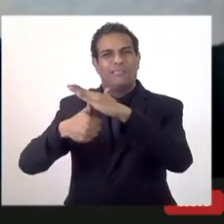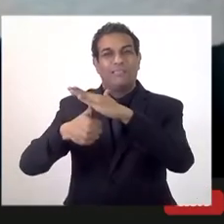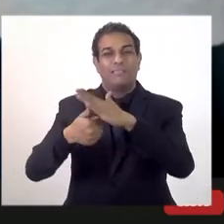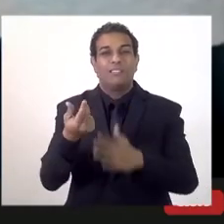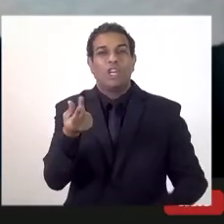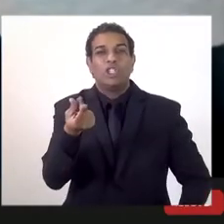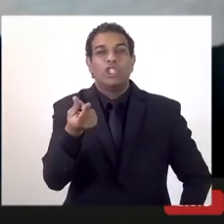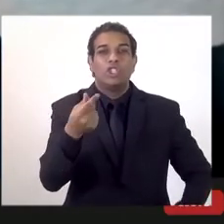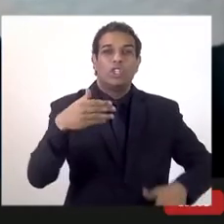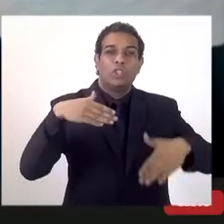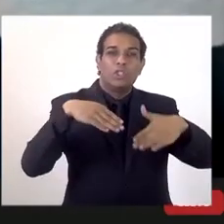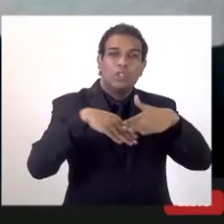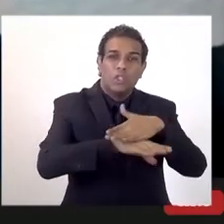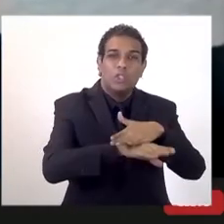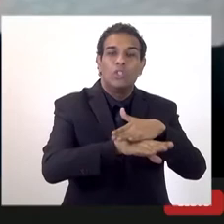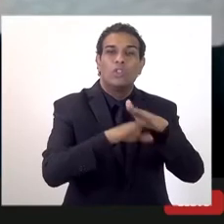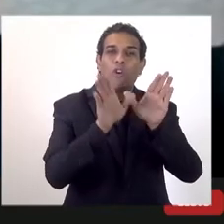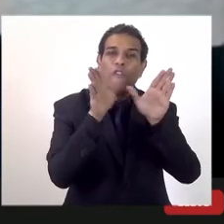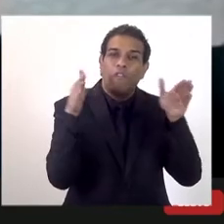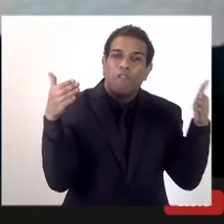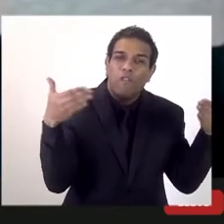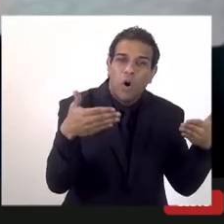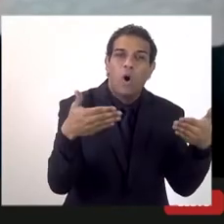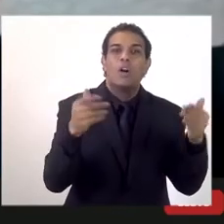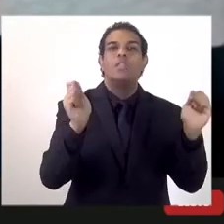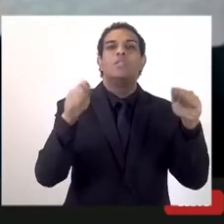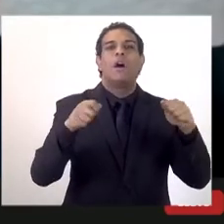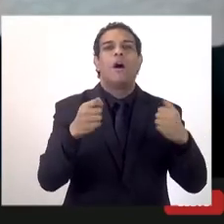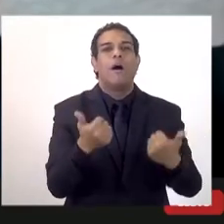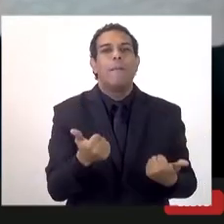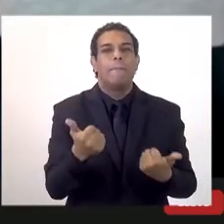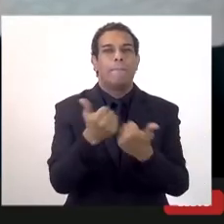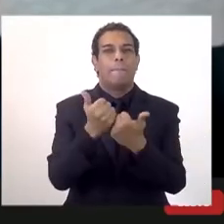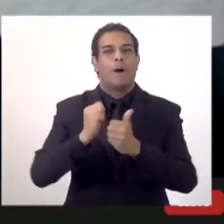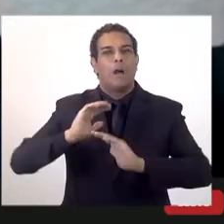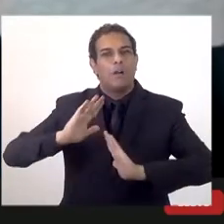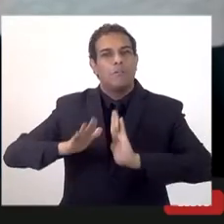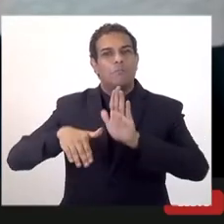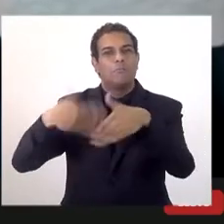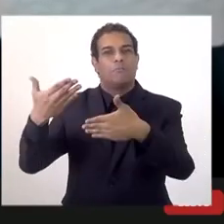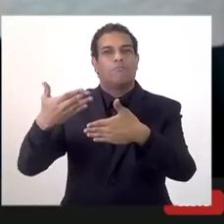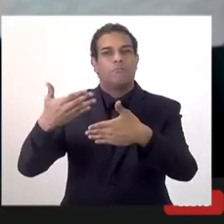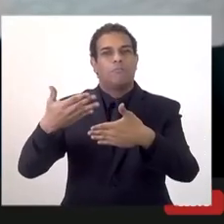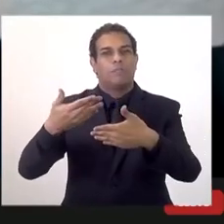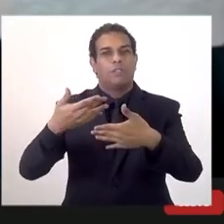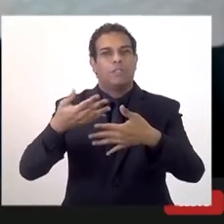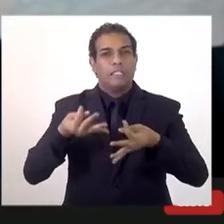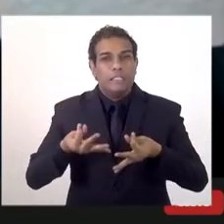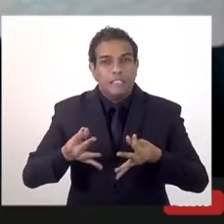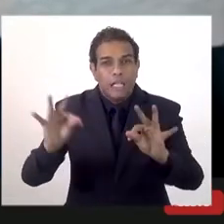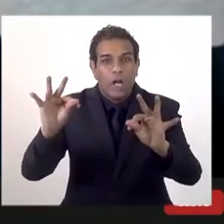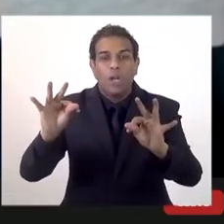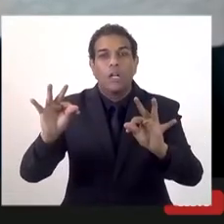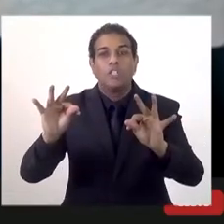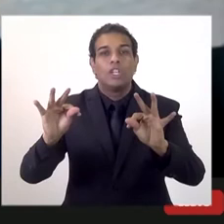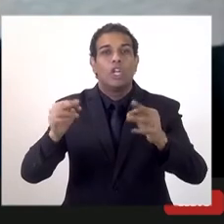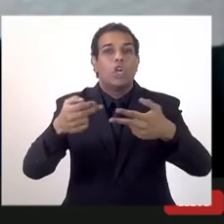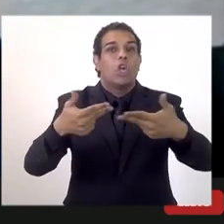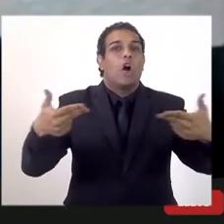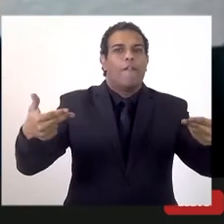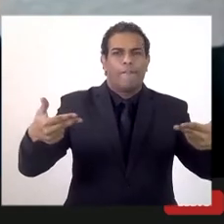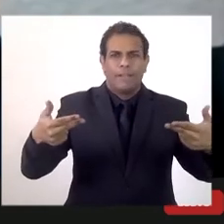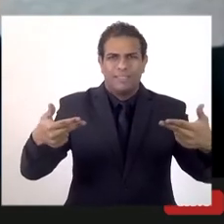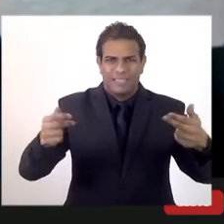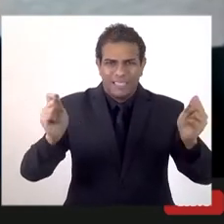fundo muito focado para apoio ao desenvolvimento econômico e à inovação. Quer dizer, não é importante